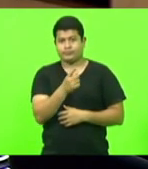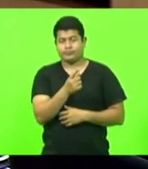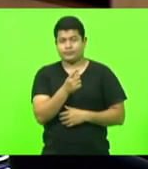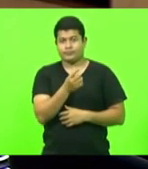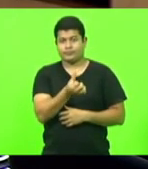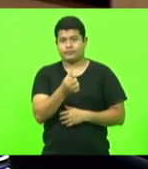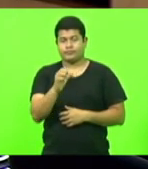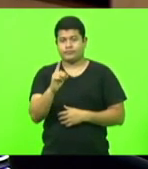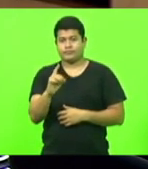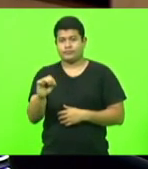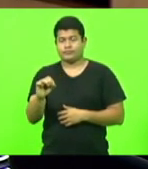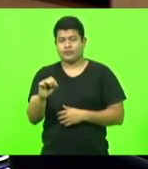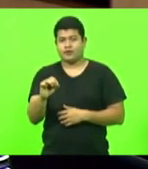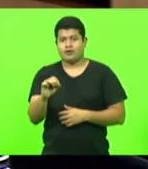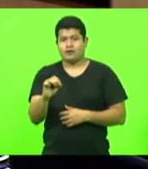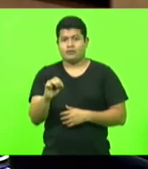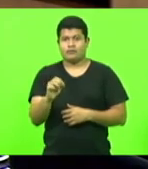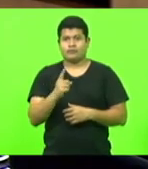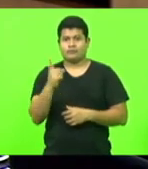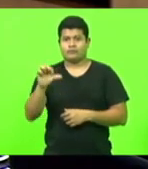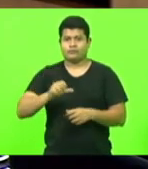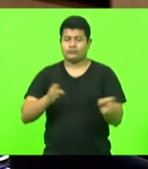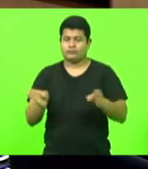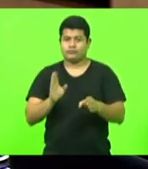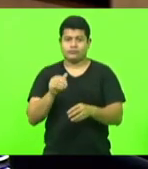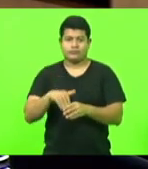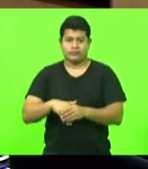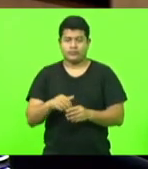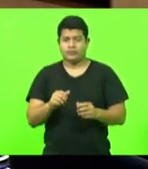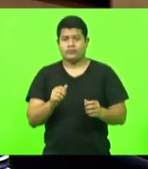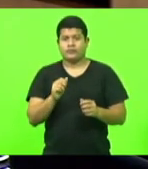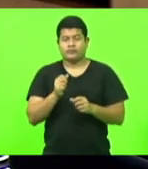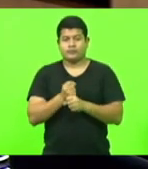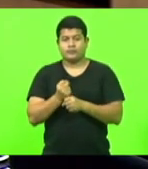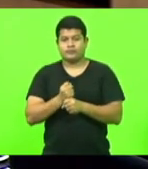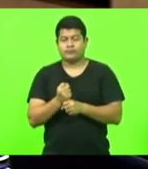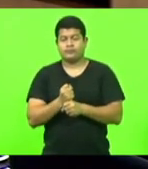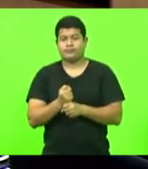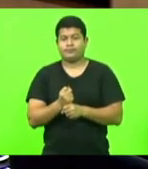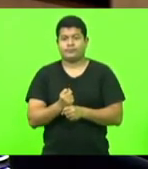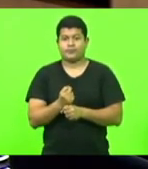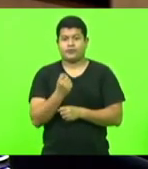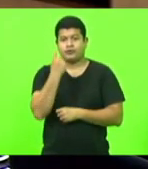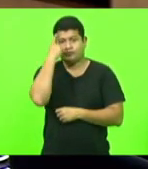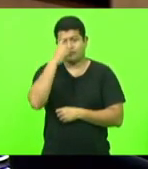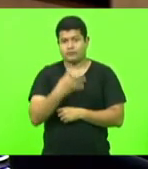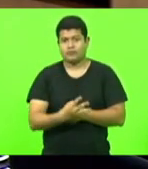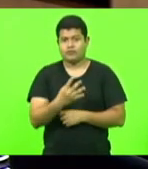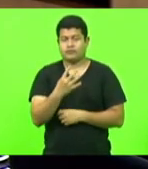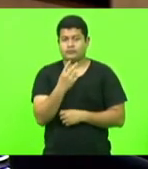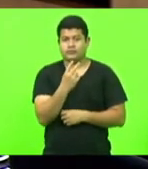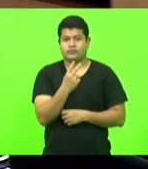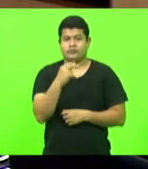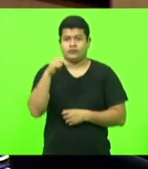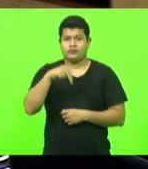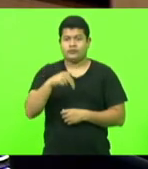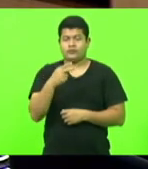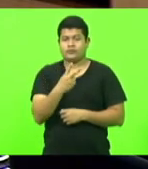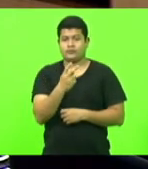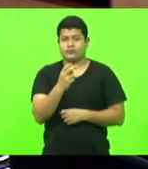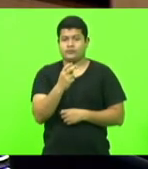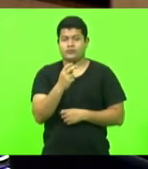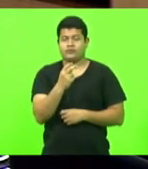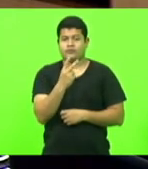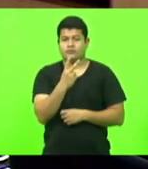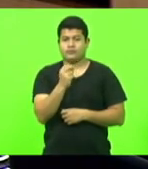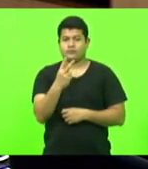Legislativa da 19ª Legislatura da Assembleia Legislativa do Estado de Santa Catarina, realizada em 4 de novembro de 2021. A presidência, deputado